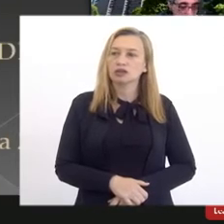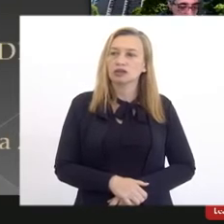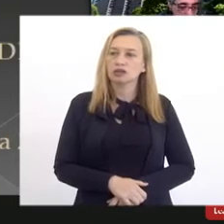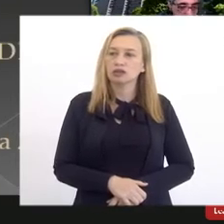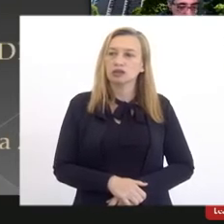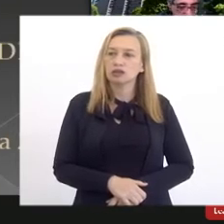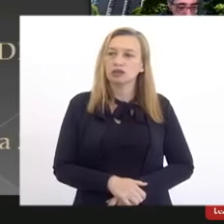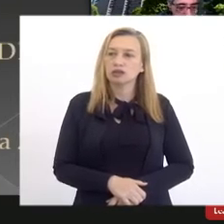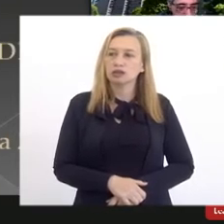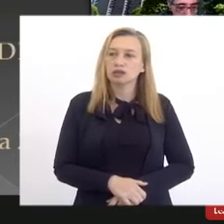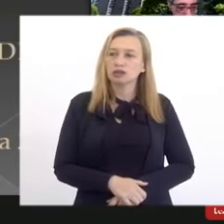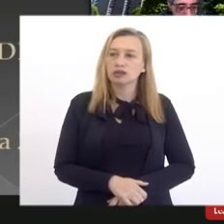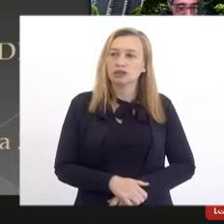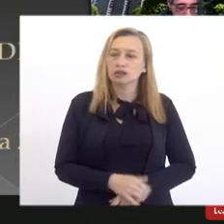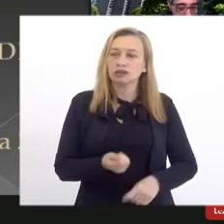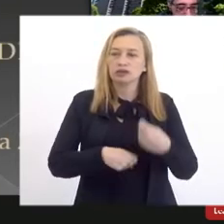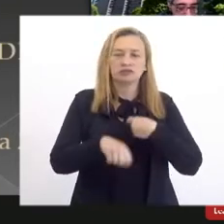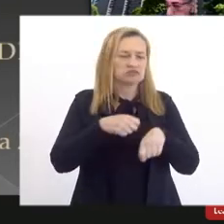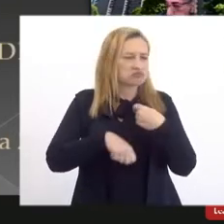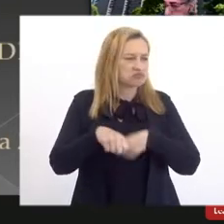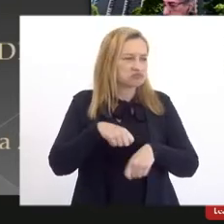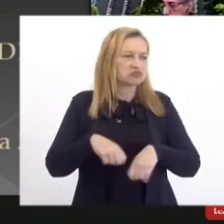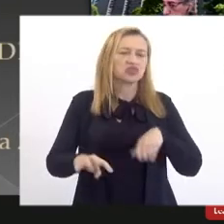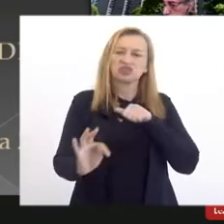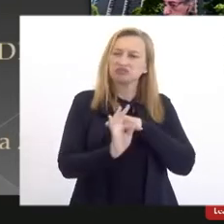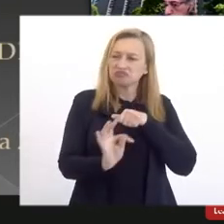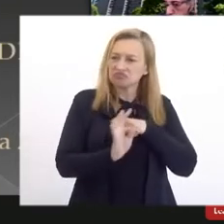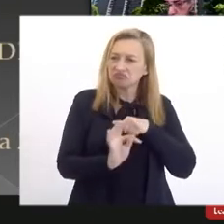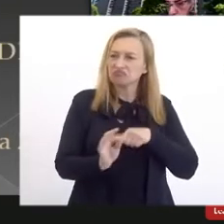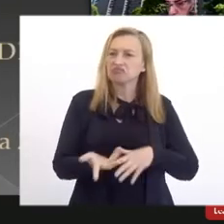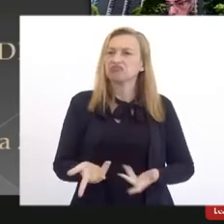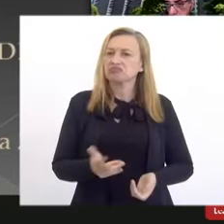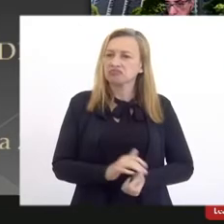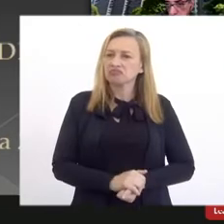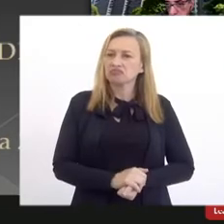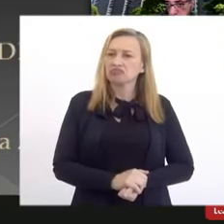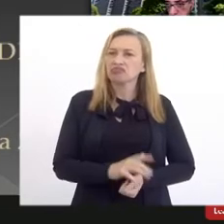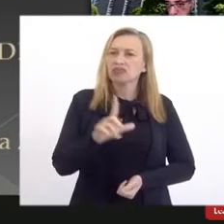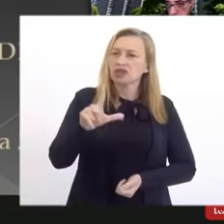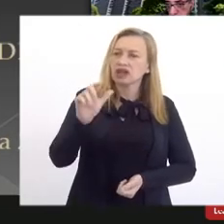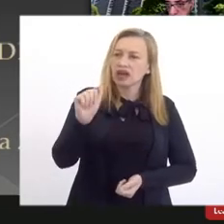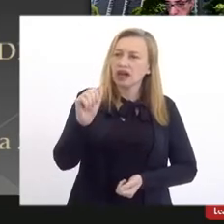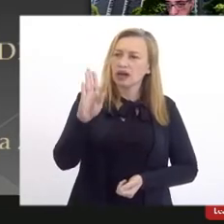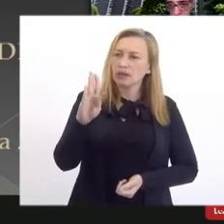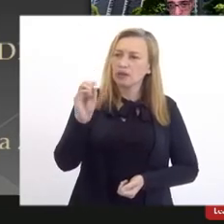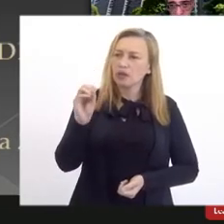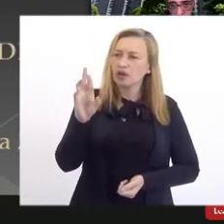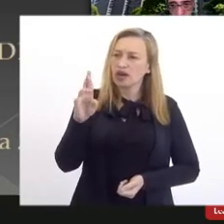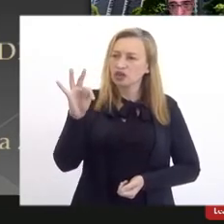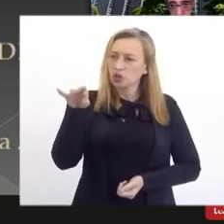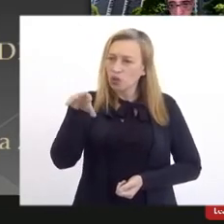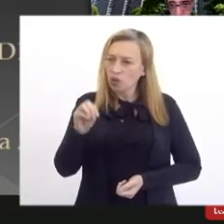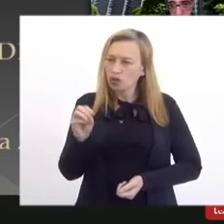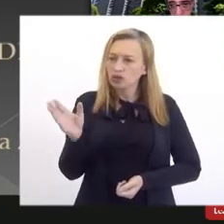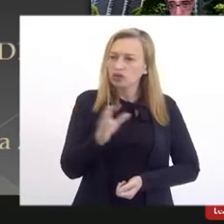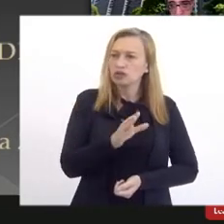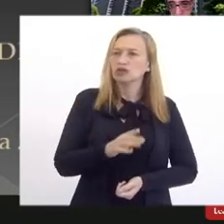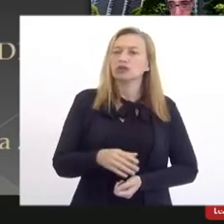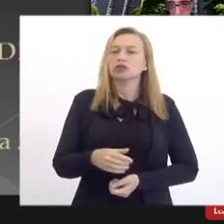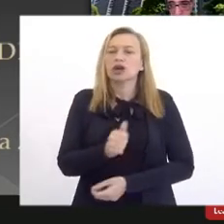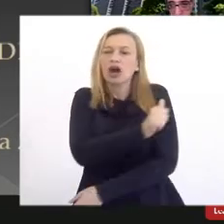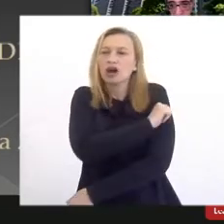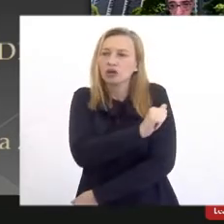os técnicos administrativos, os técnicos de laboratórios, os docentes, representa